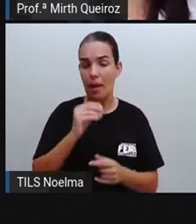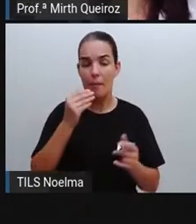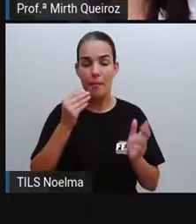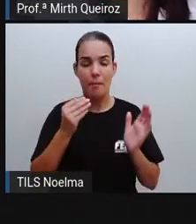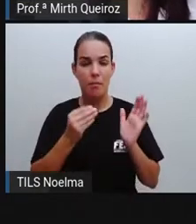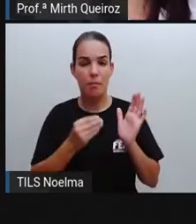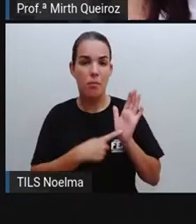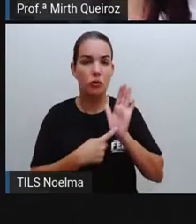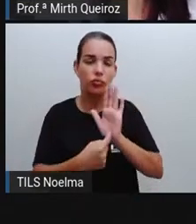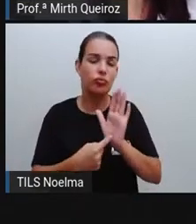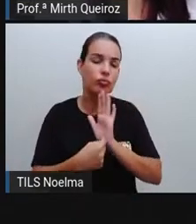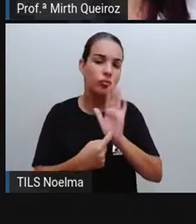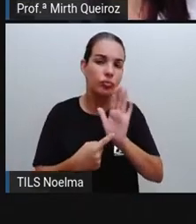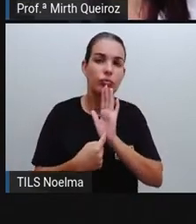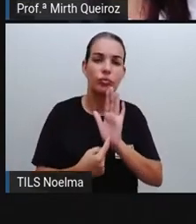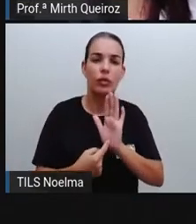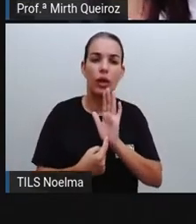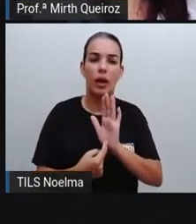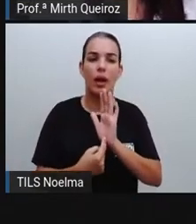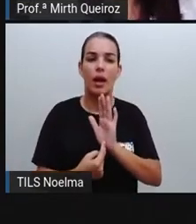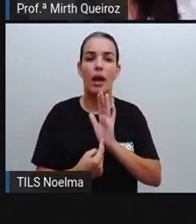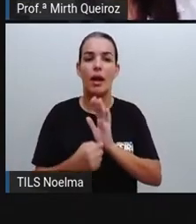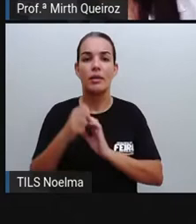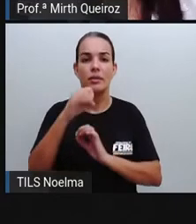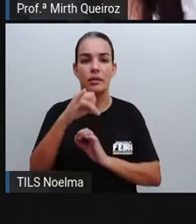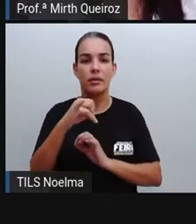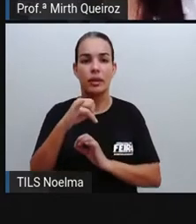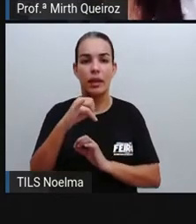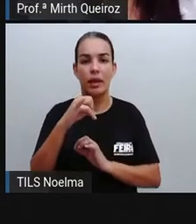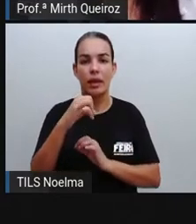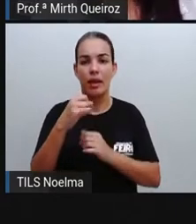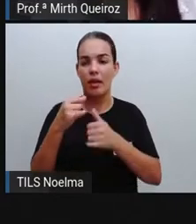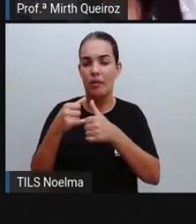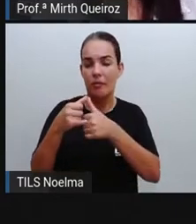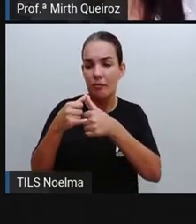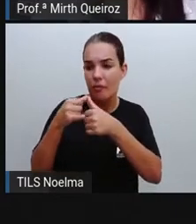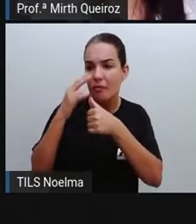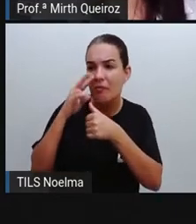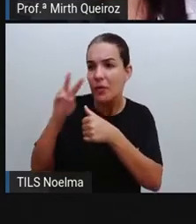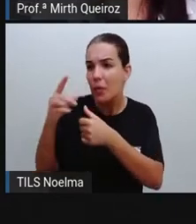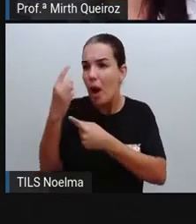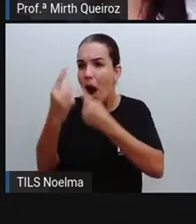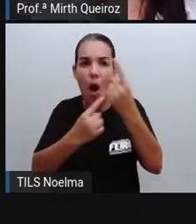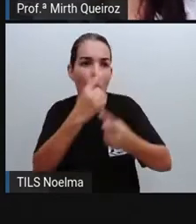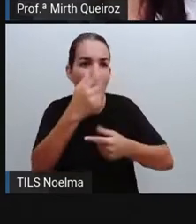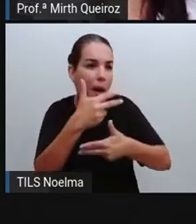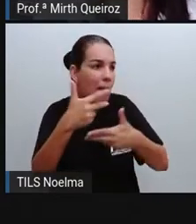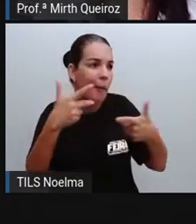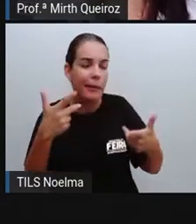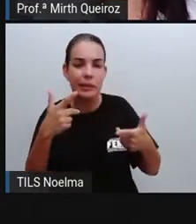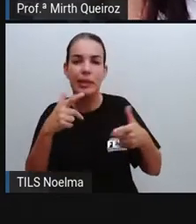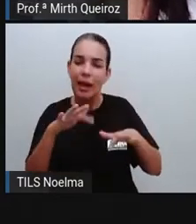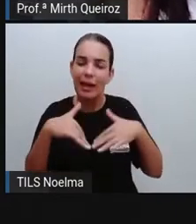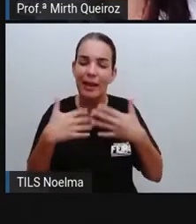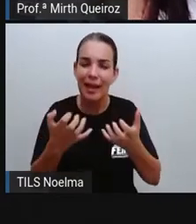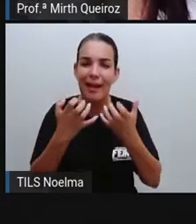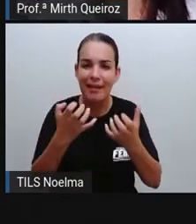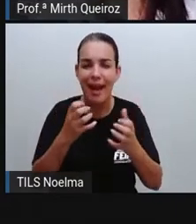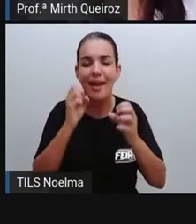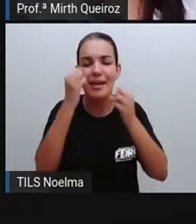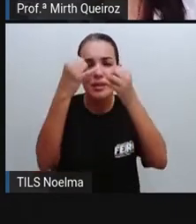comprovando, por exemplo, cientificamente, ou alguém que viu algo. Então, a gente tenta justificar aí